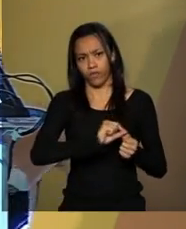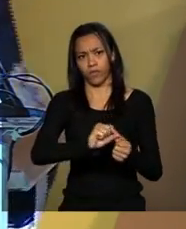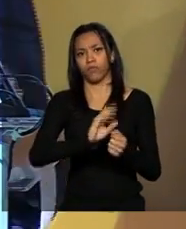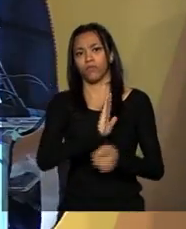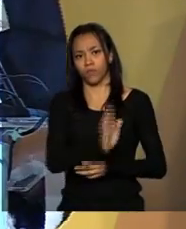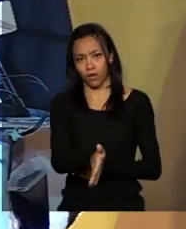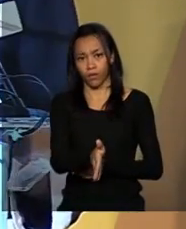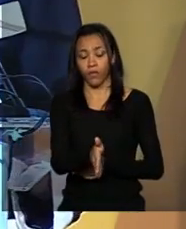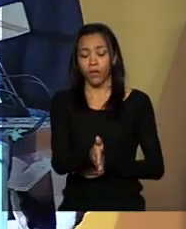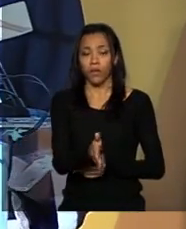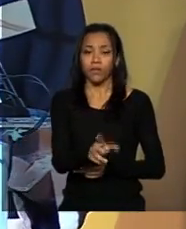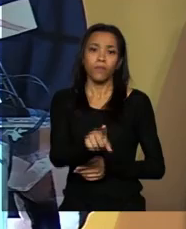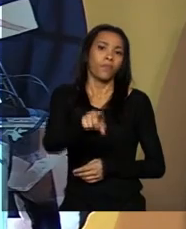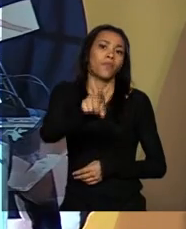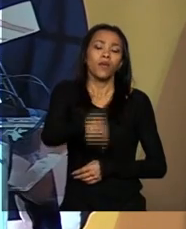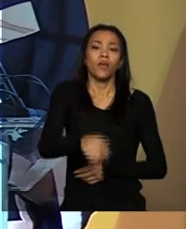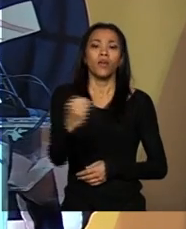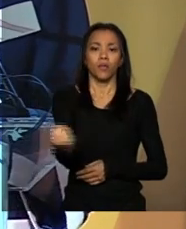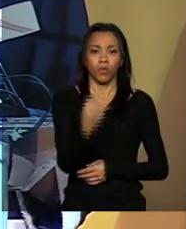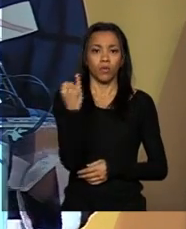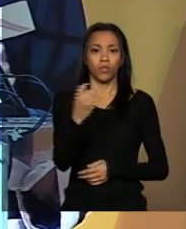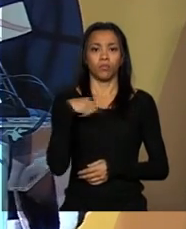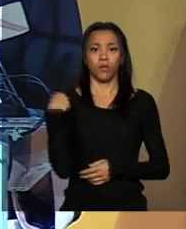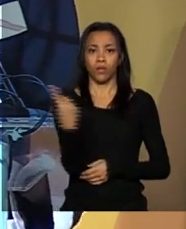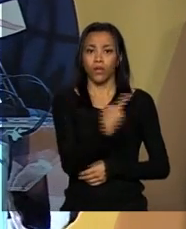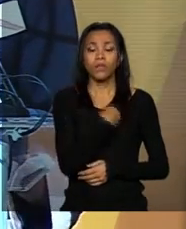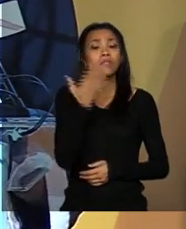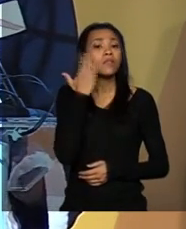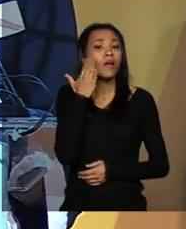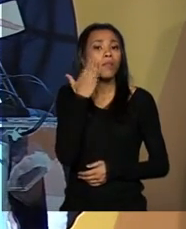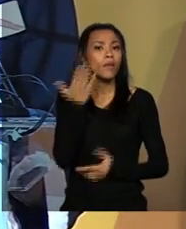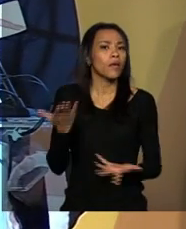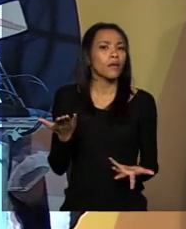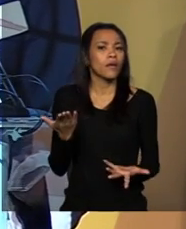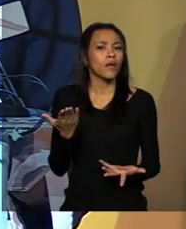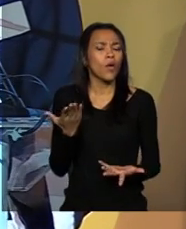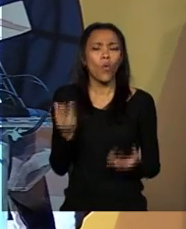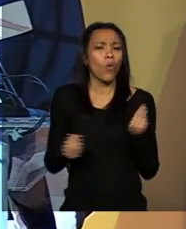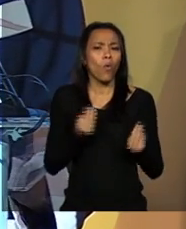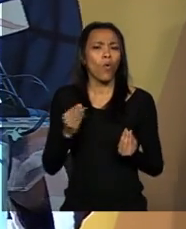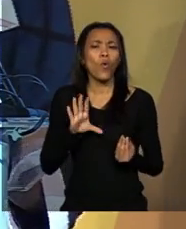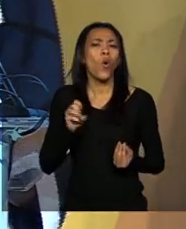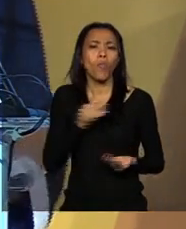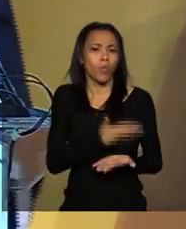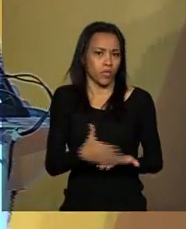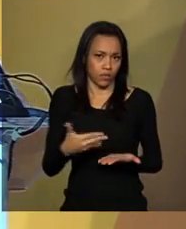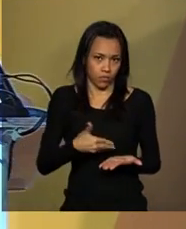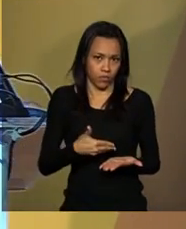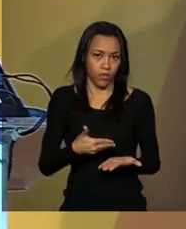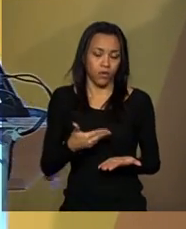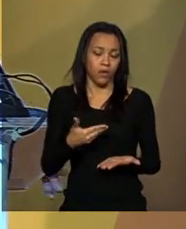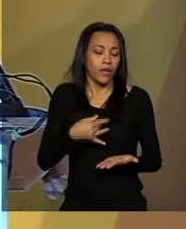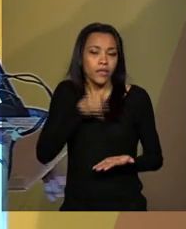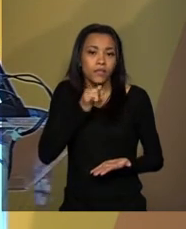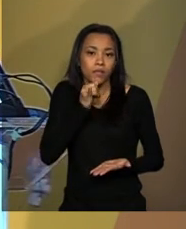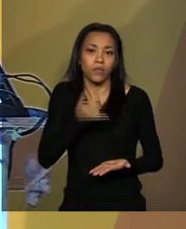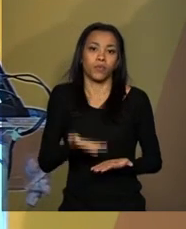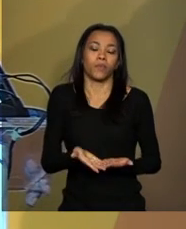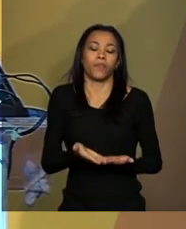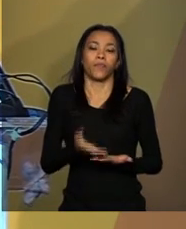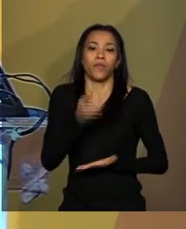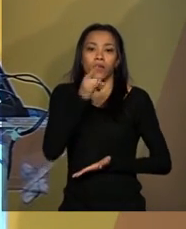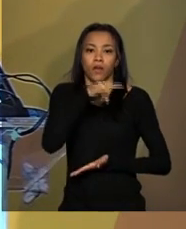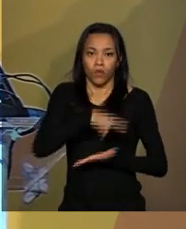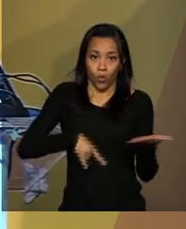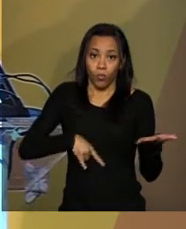E é importante para nós saber de onde nós estamos partindo. Por exemplo, na concessão de